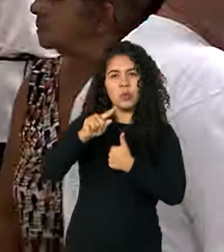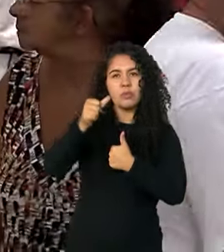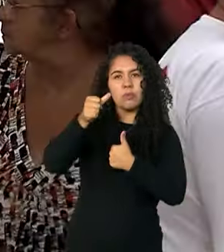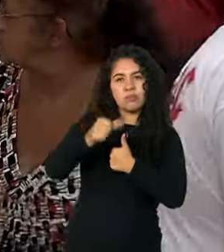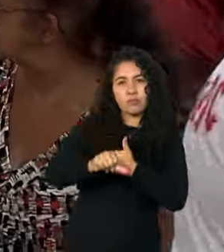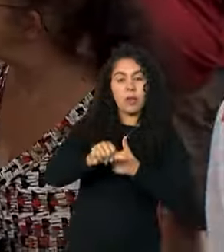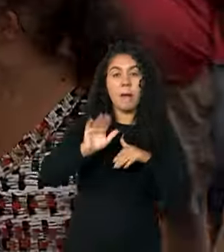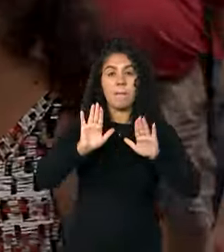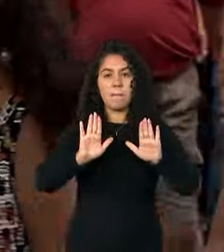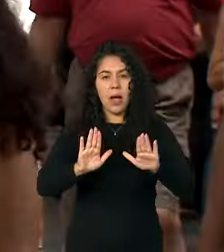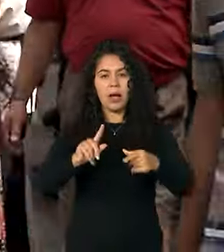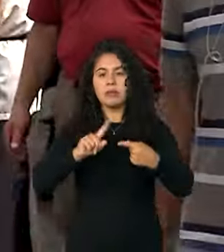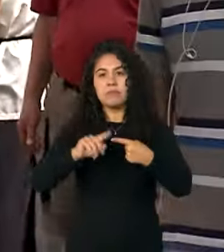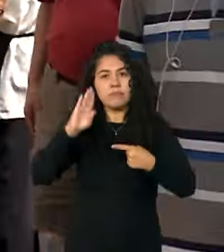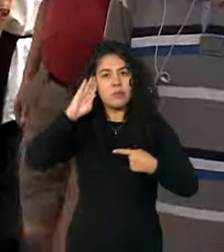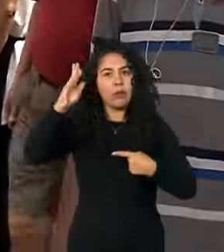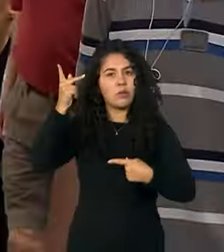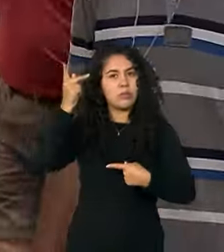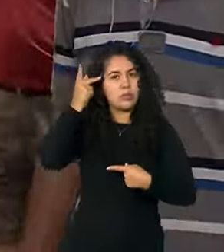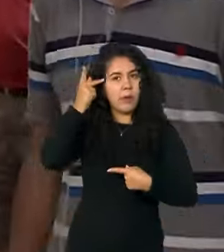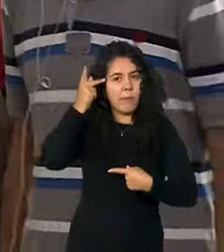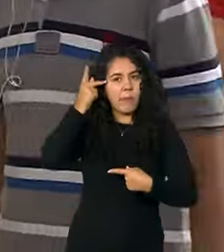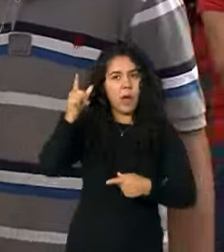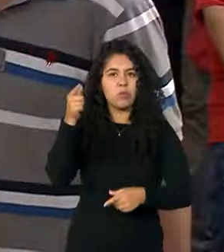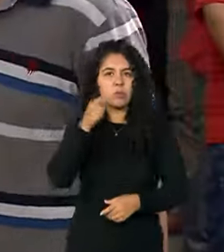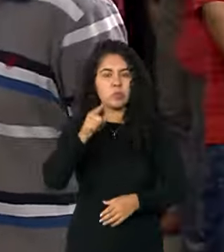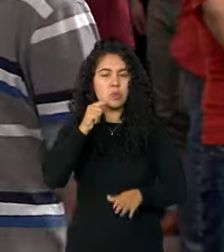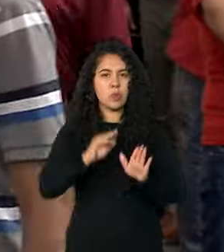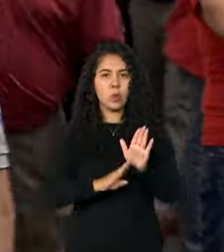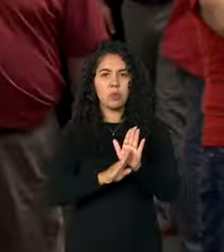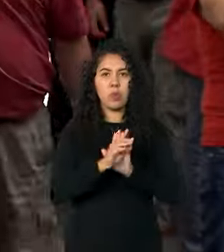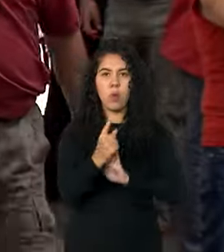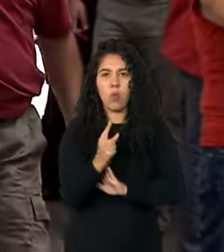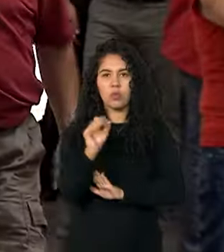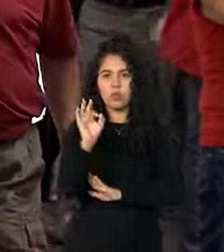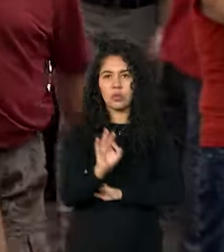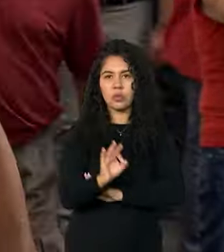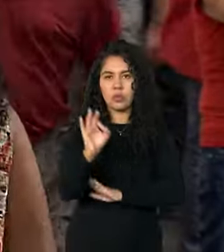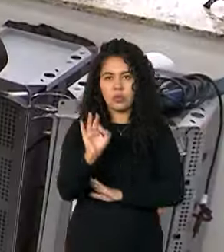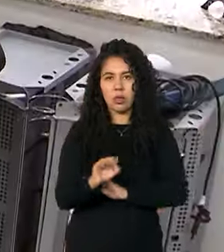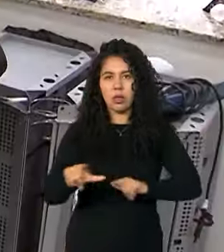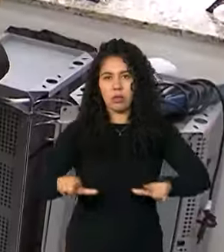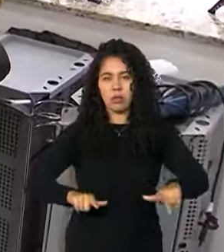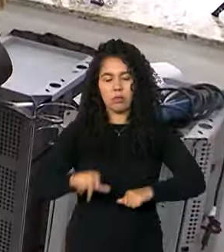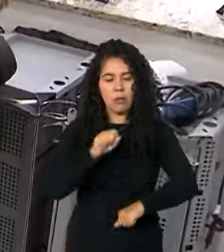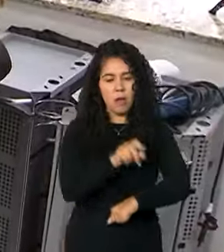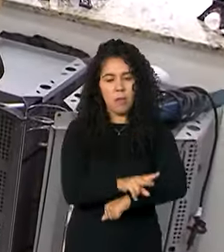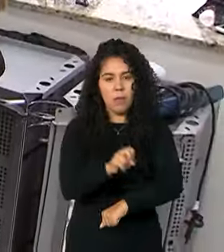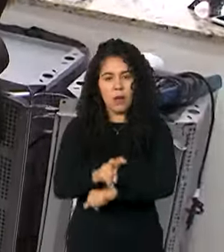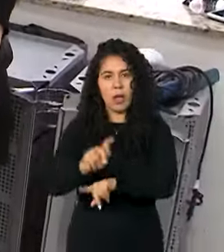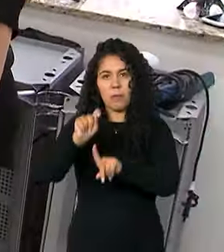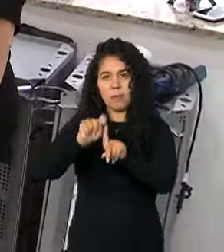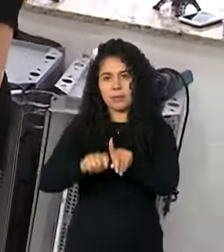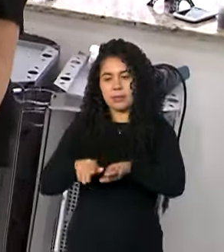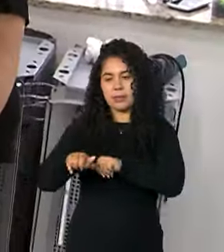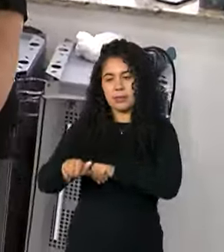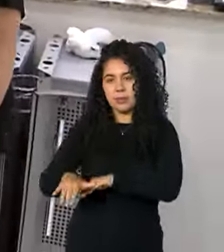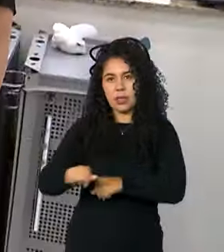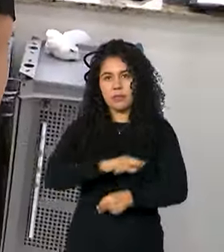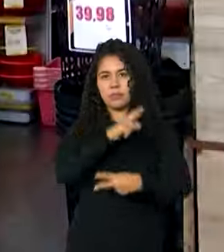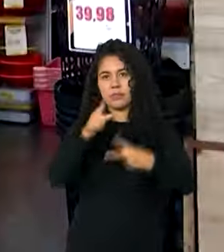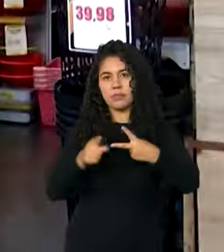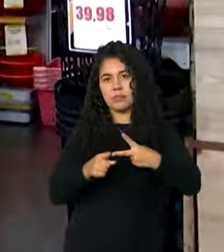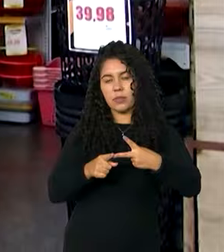ficaram com o São Paulo, que registrou um crescimento de 1% no volume de serviços em setembro, e com o Rio de